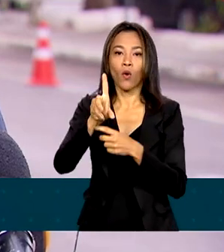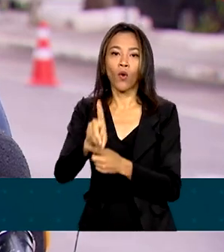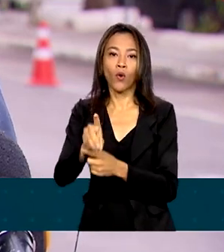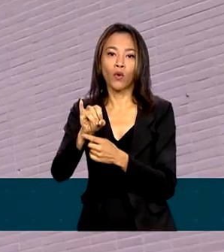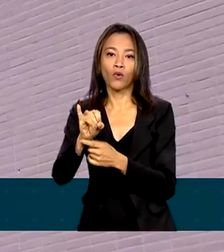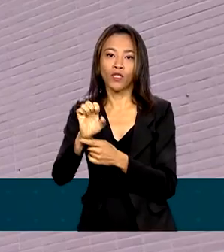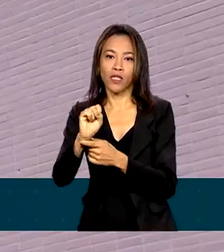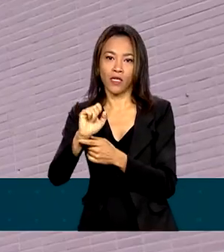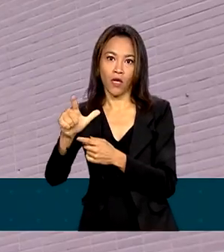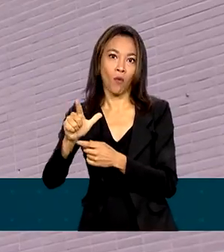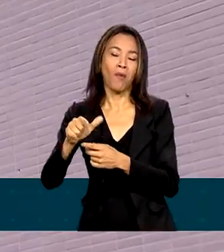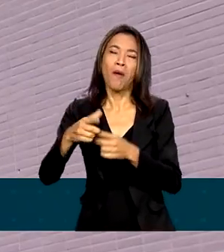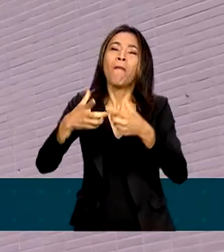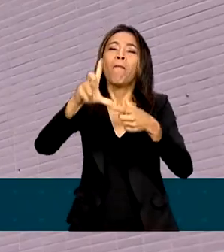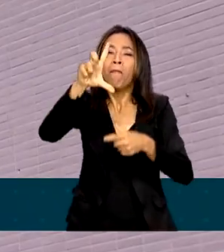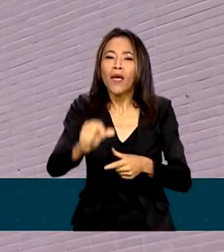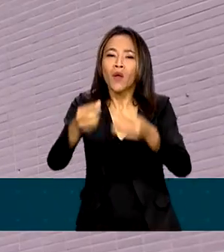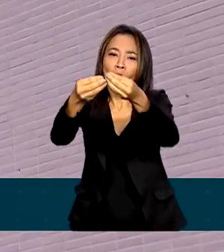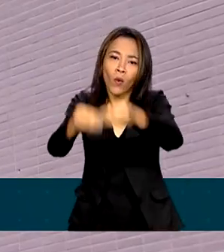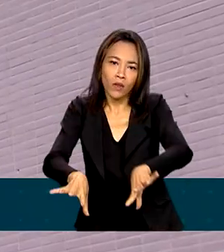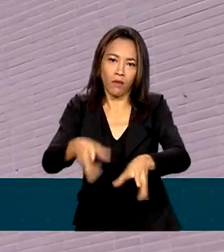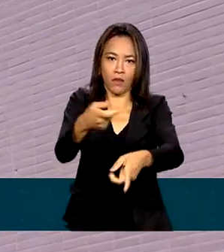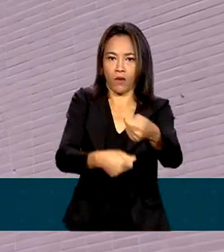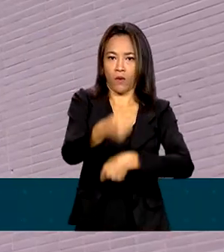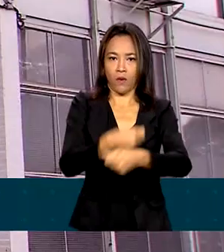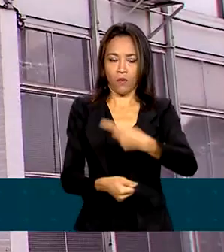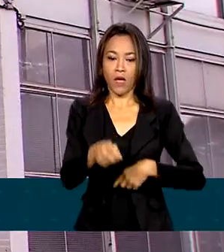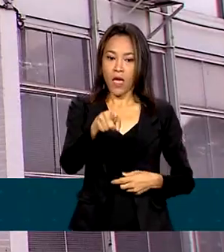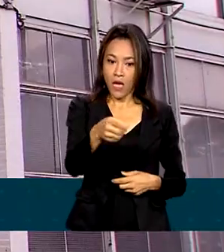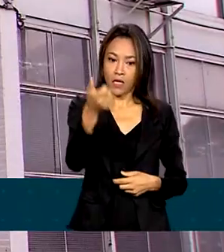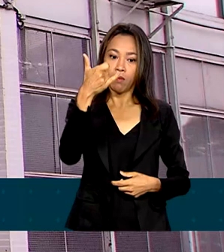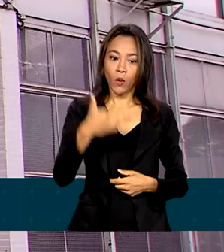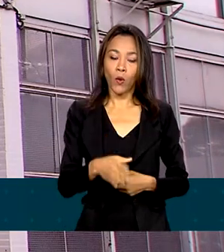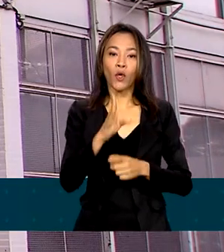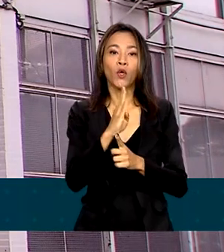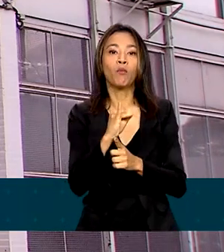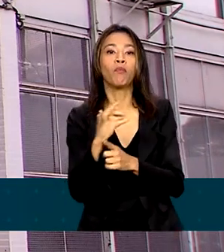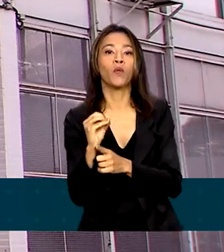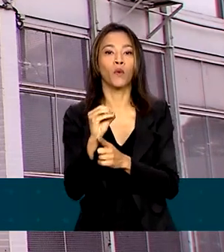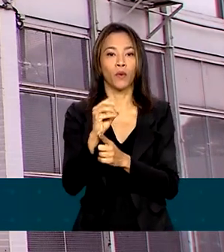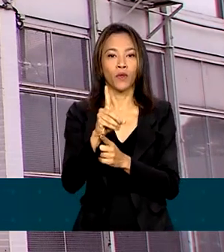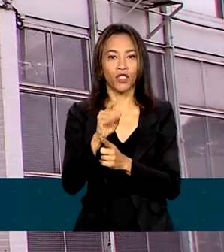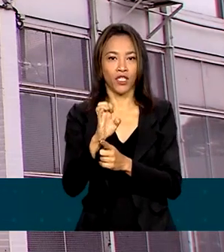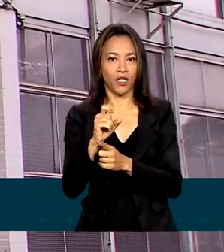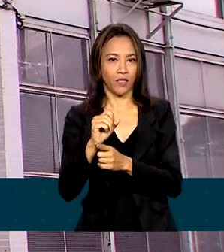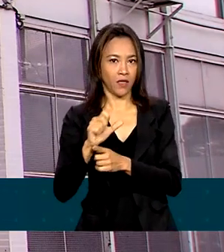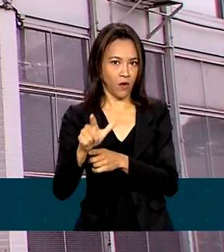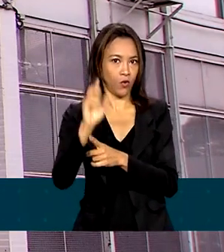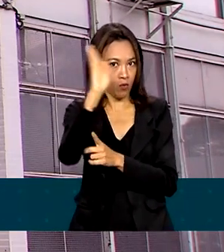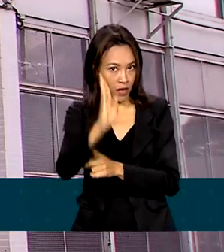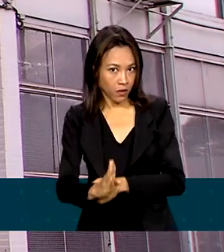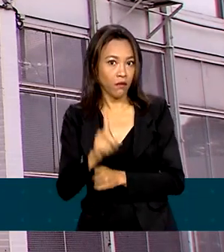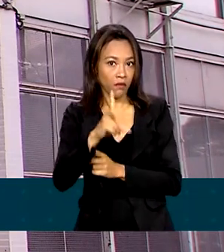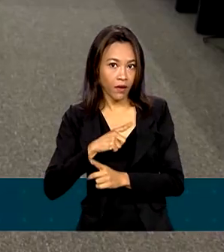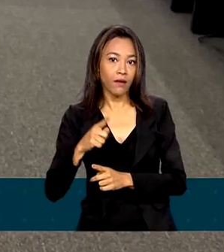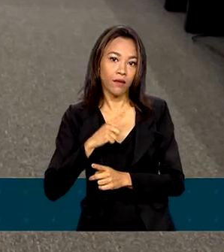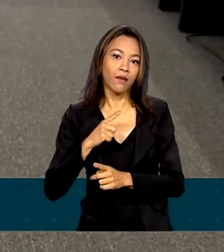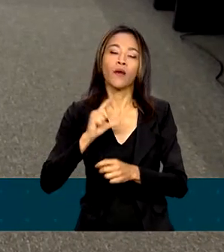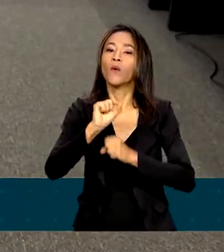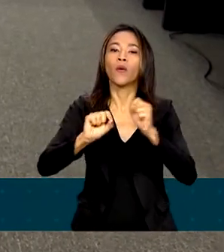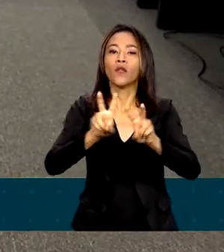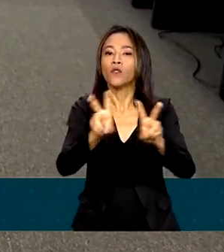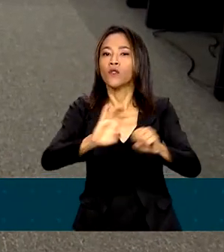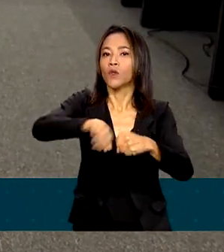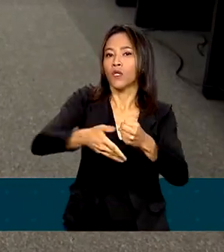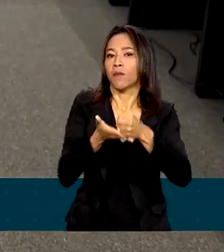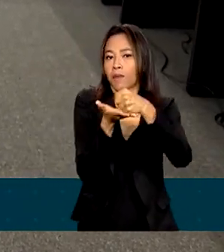impacto econômico. O ministro lembrou que o biodiesel brasileiro vai ganhar um selo de qualidade de produção sustentável, com a